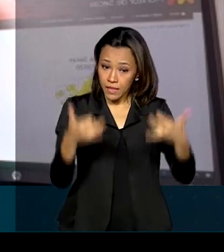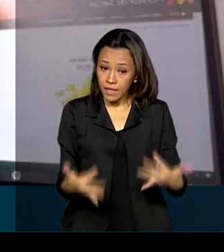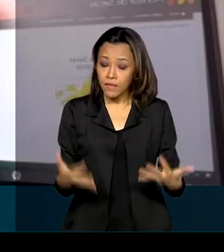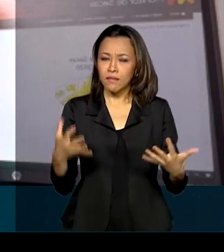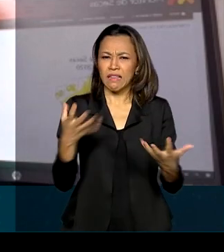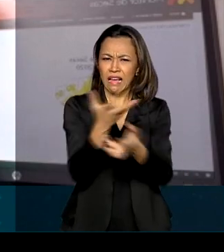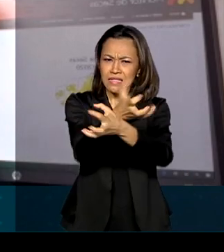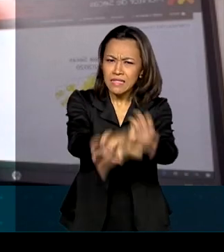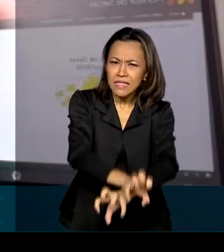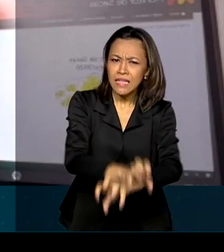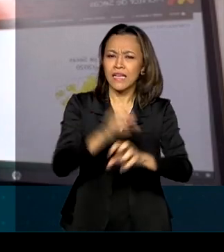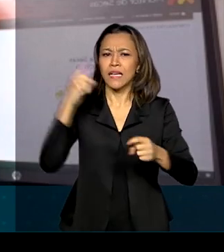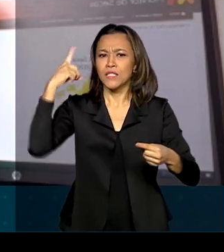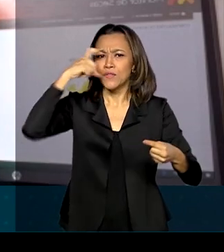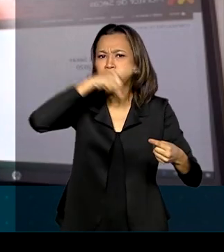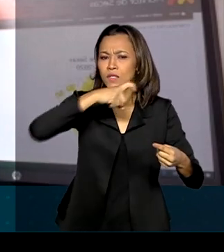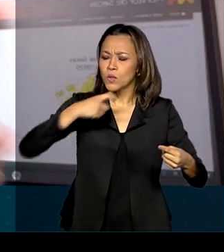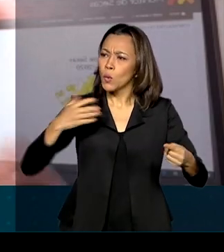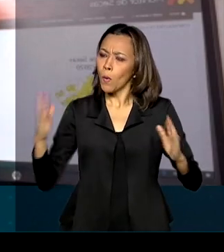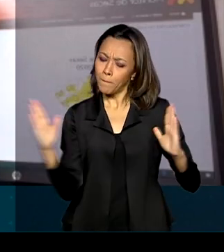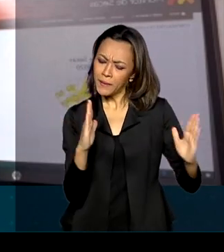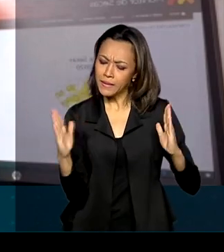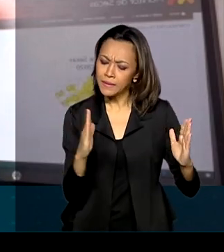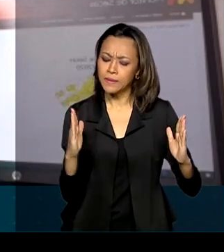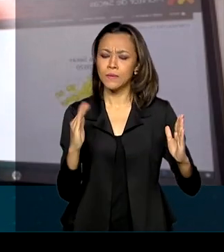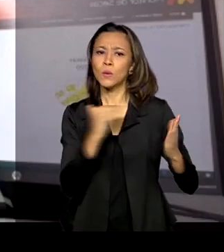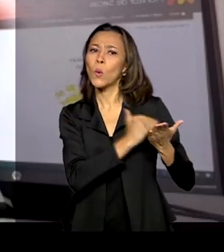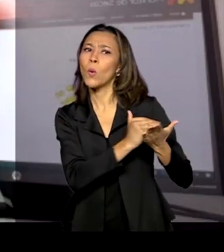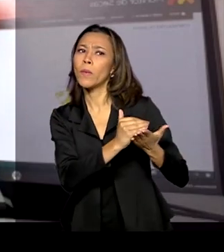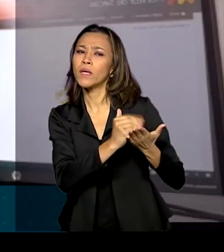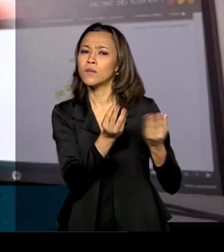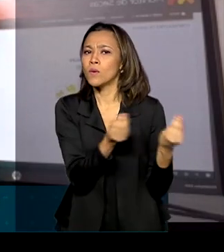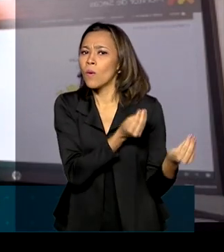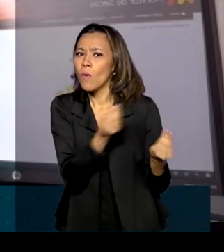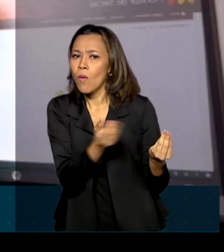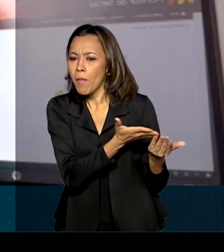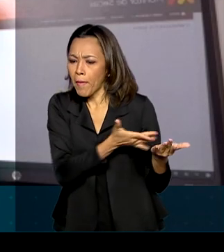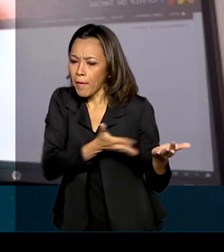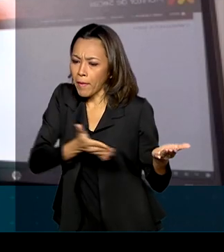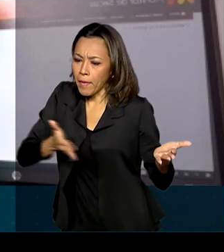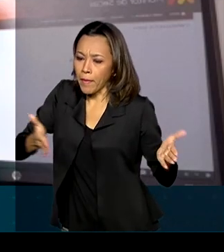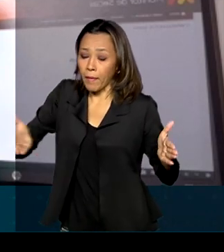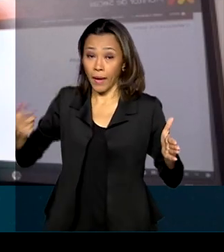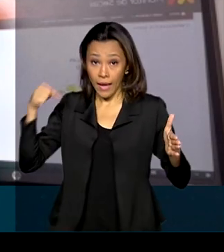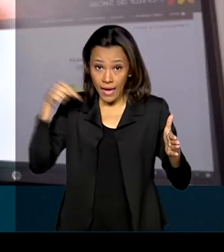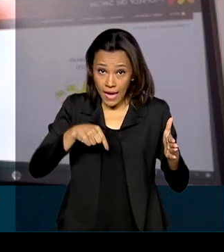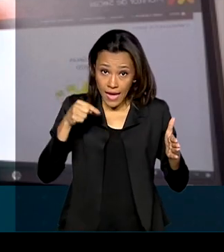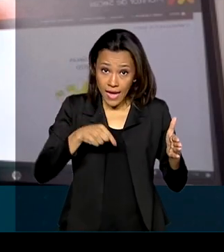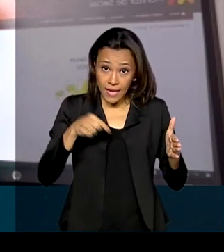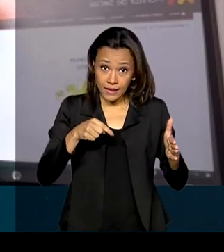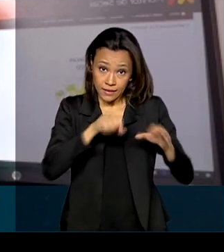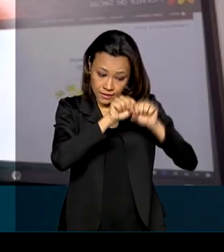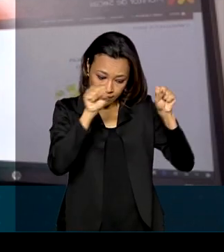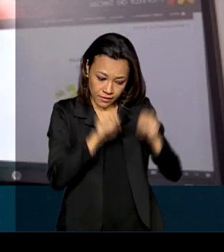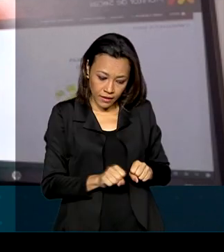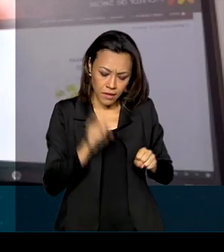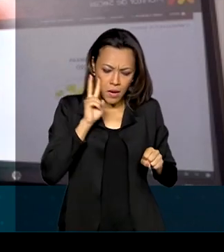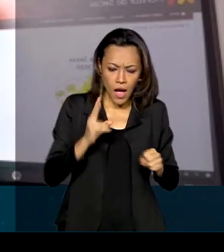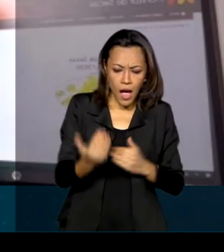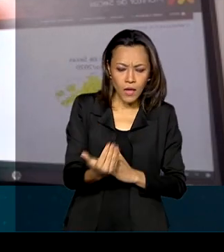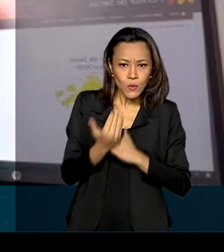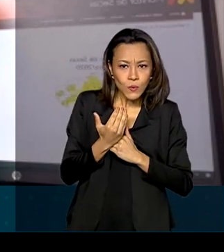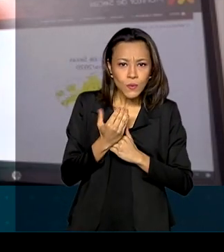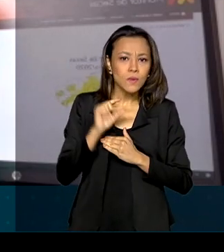sobre o seu início, a sua duração e sua intensidade, o mapa gerado pelo monitor de secas, ele ajuda no